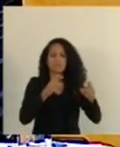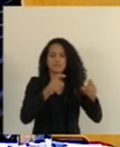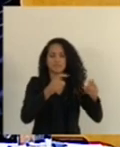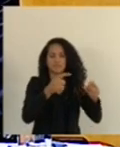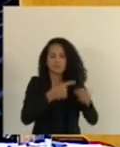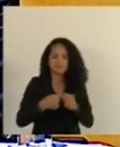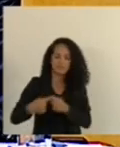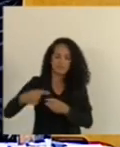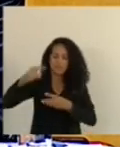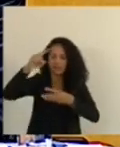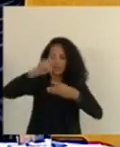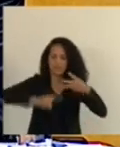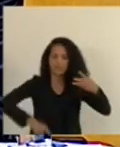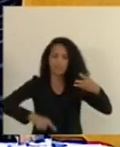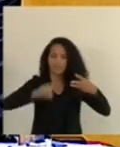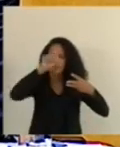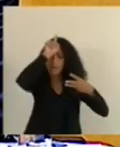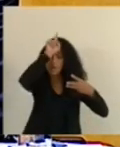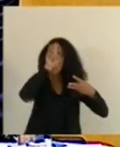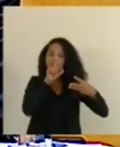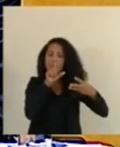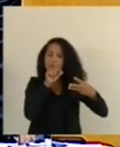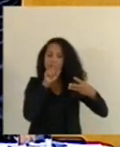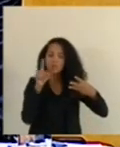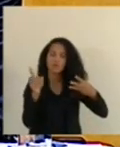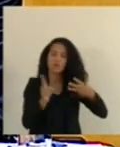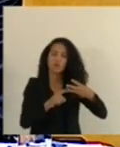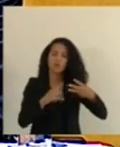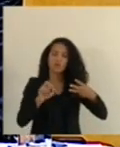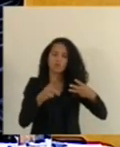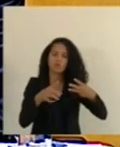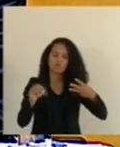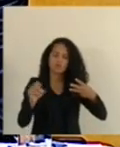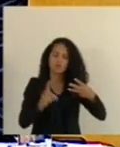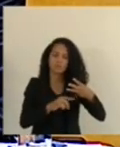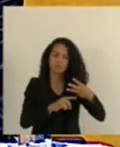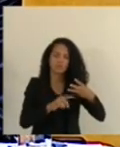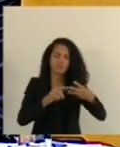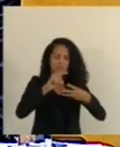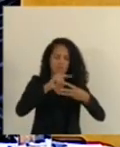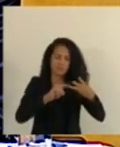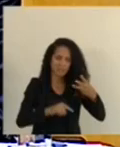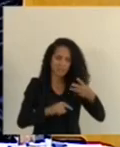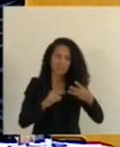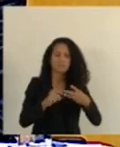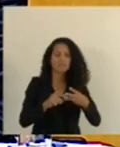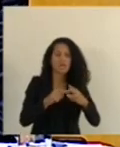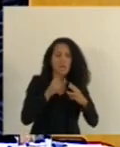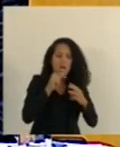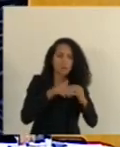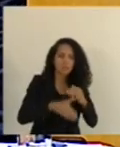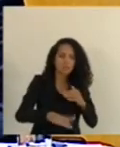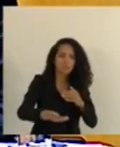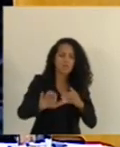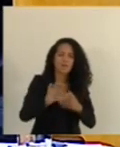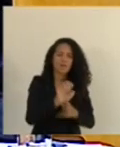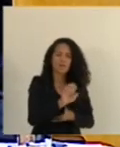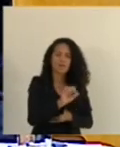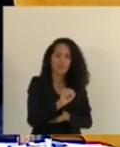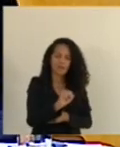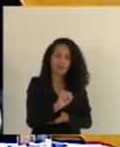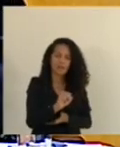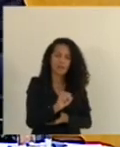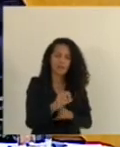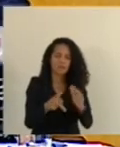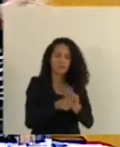Conceição da Barra e Montanha tem uma ponte sobre o córrego da Estiva na ES 209 na verdade no